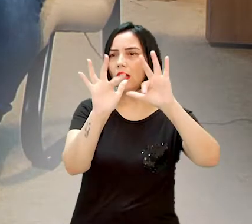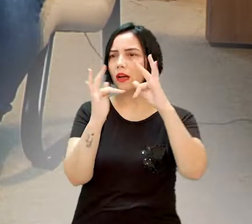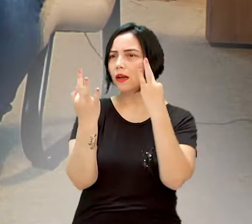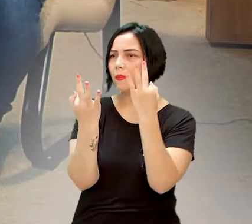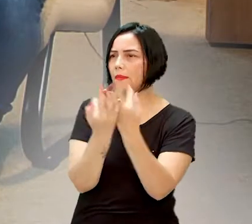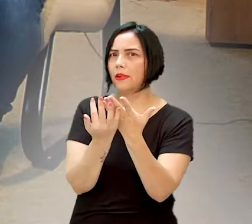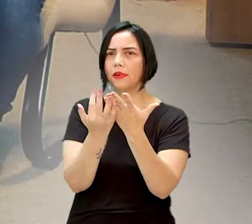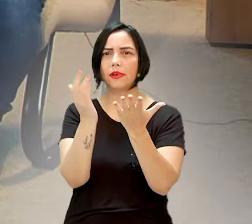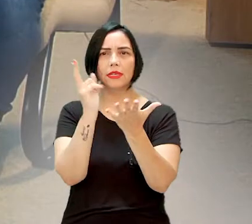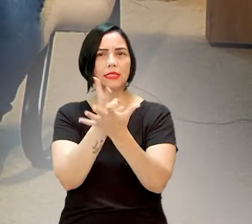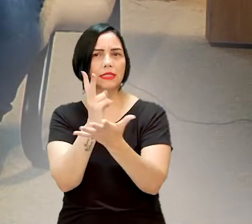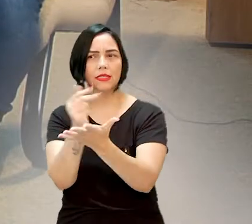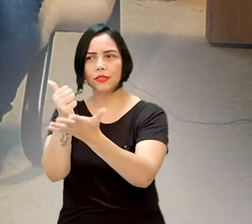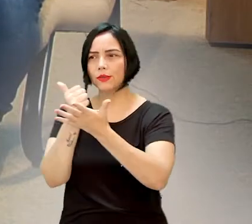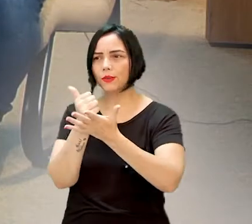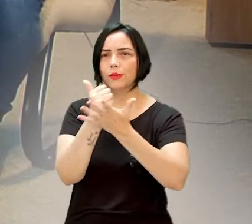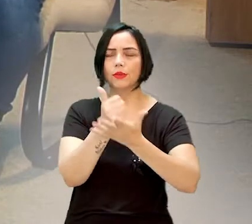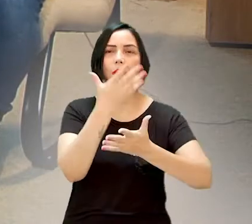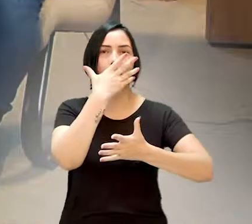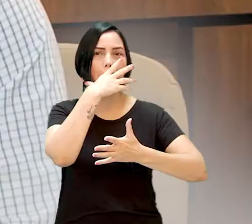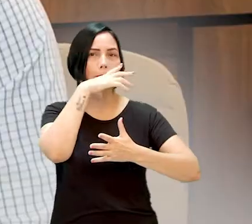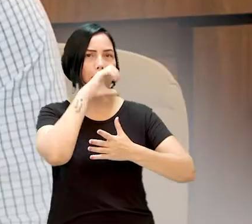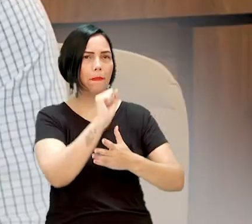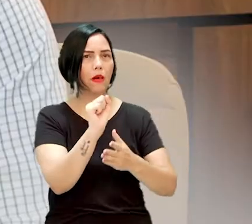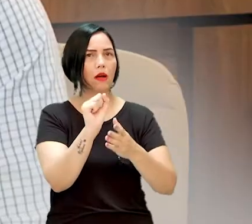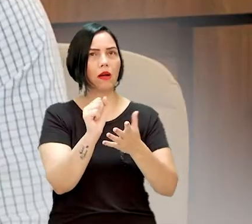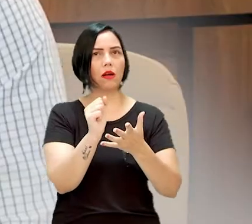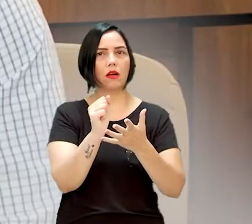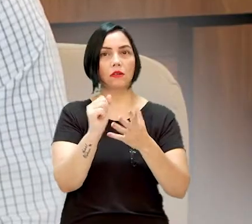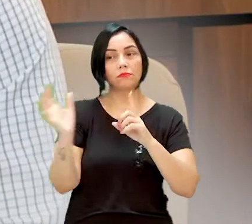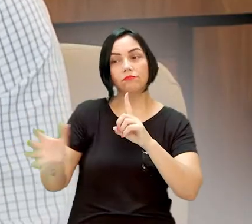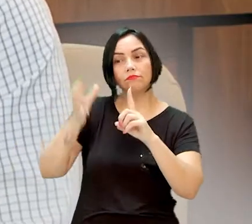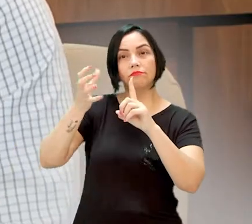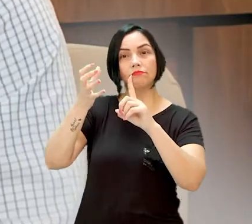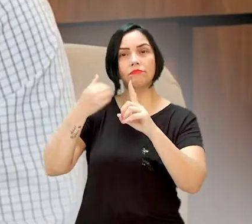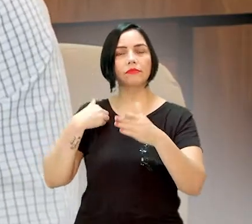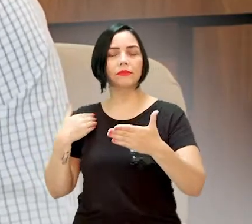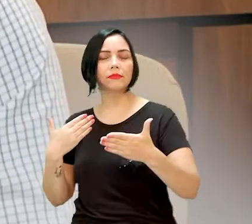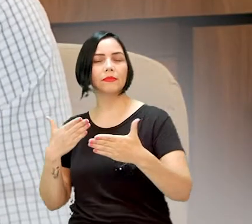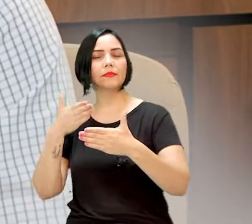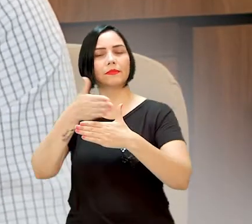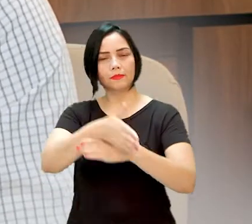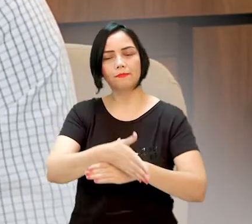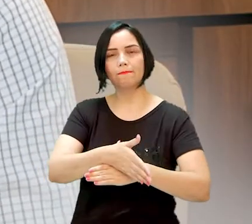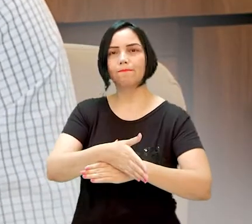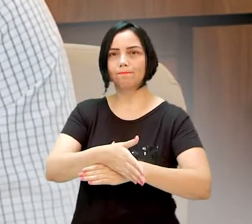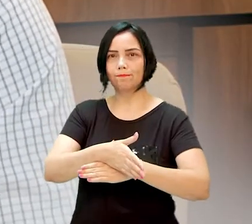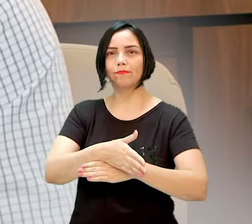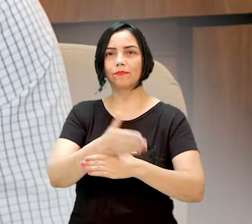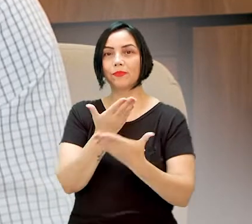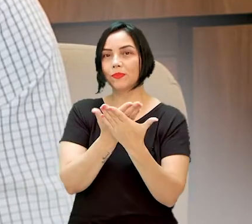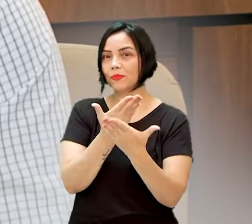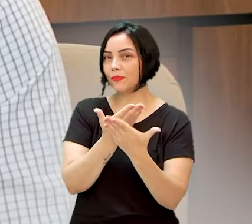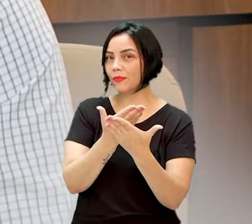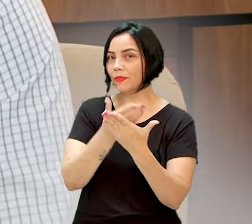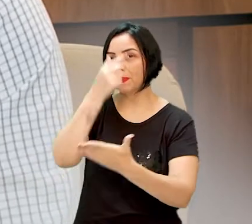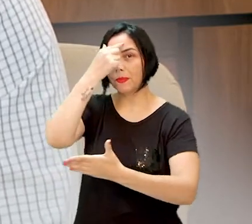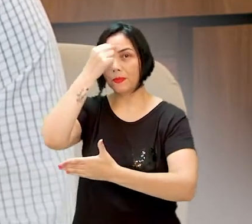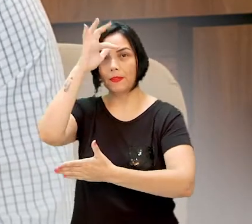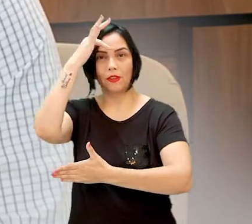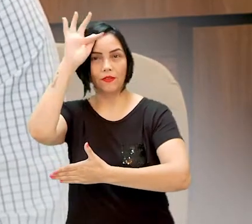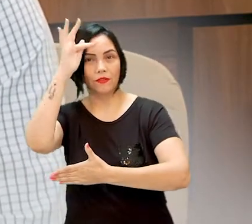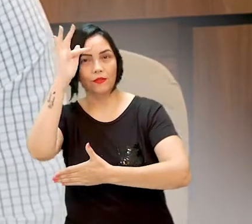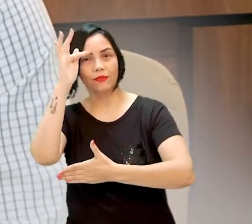sempre nos ajudando, meu pai sempre nos incentivando, ingressei com muito sacrifício na faculdade de Direito.